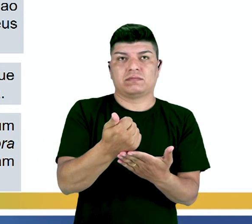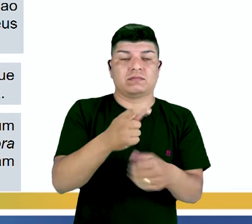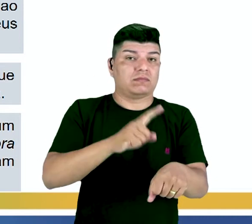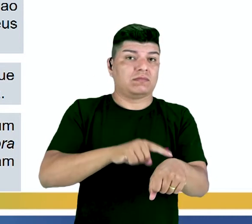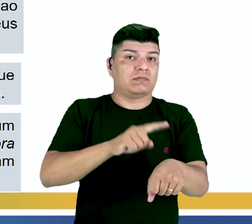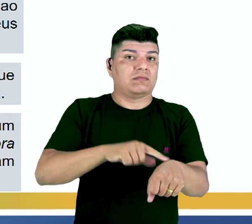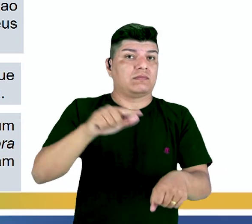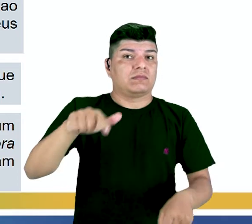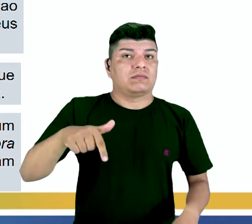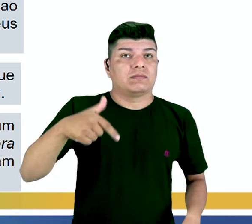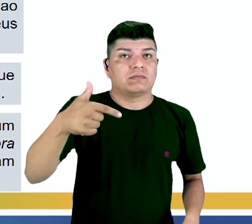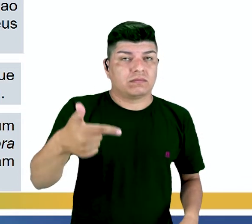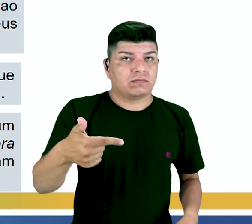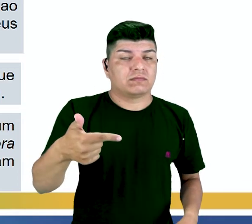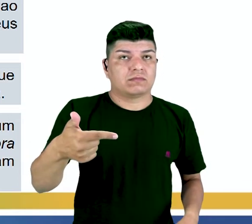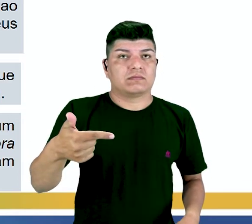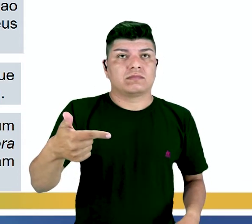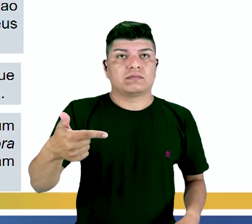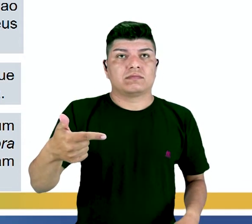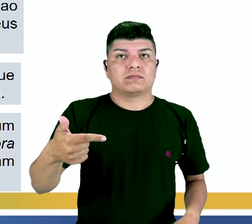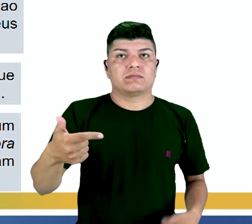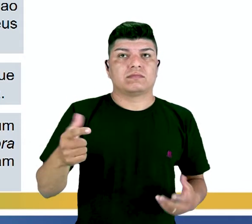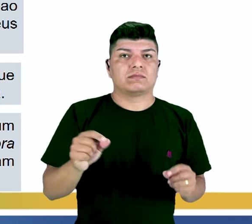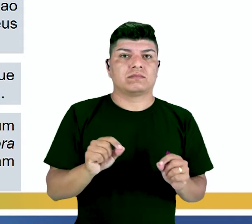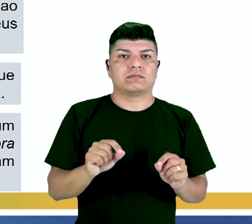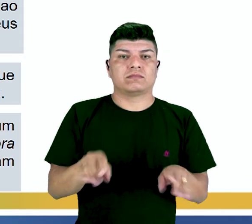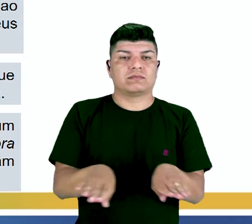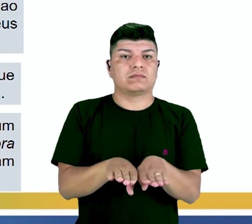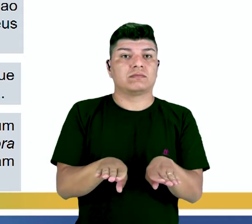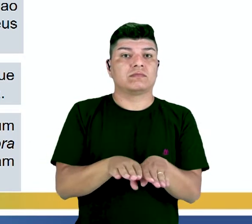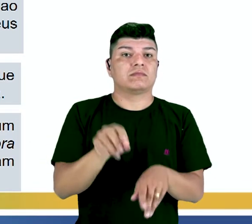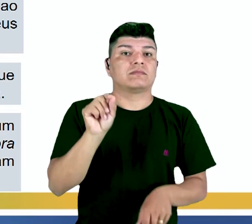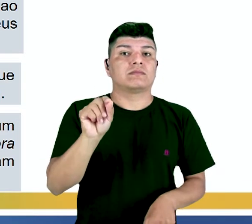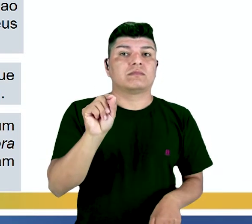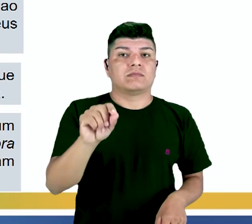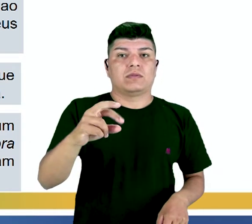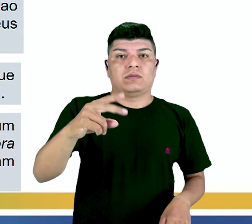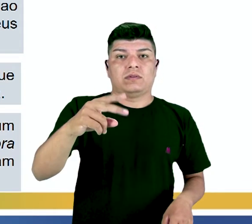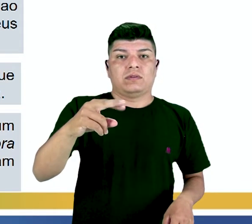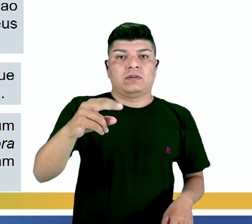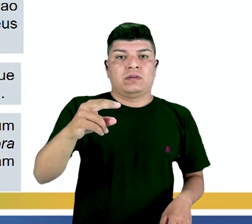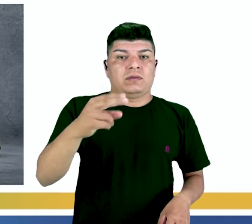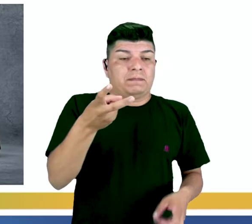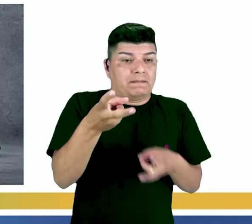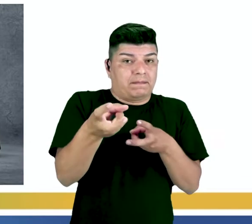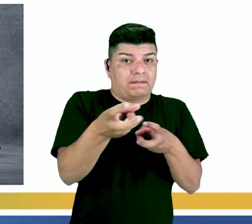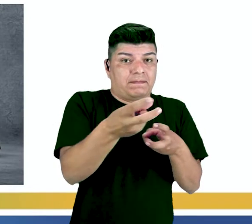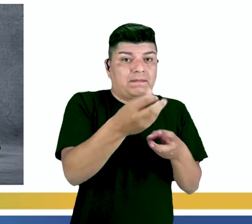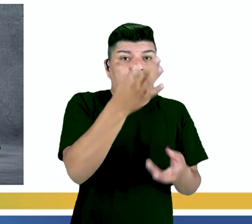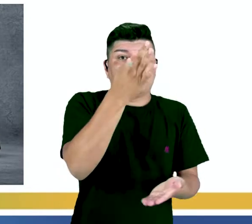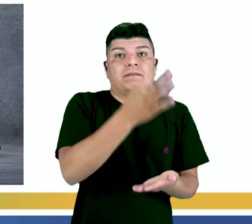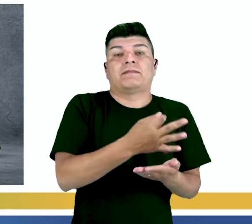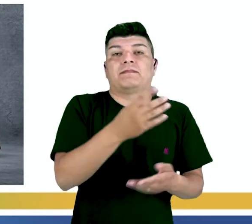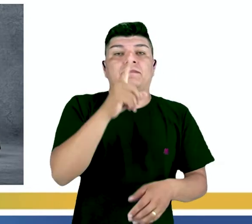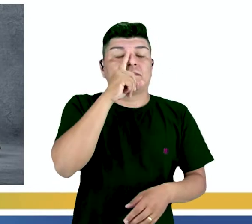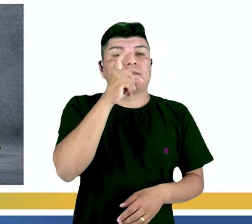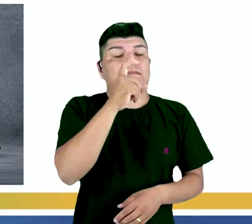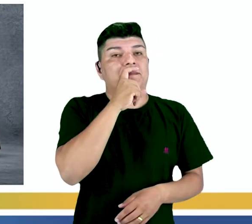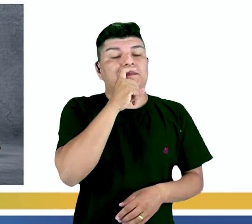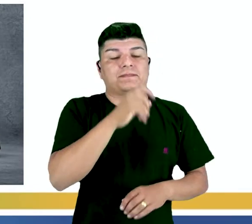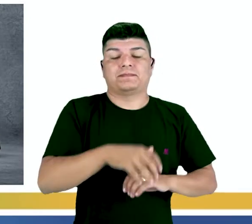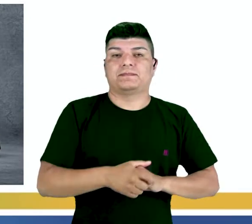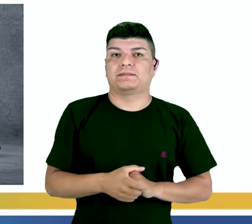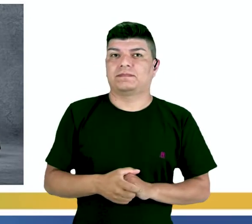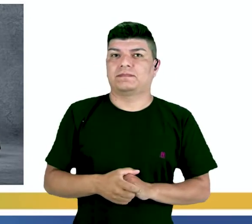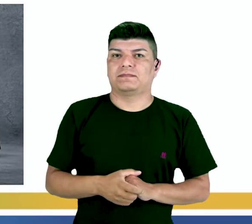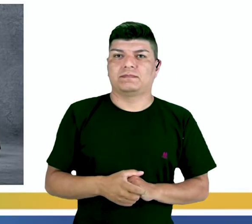depois, então, tem o momento seguinte que foi o quê? Os irmãos deram falta, a falta dos pais. Quando se trata